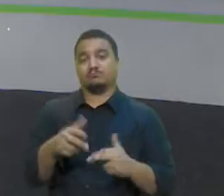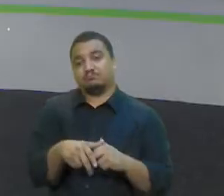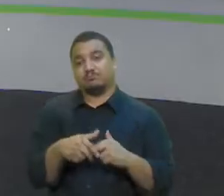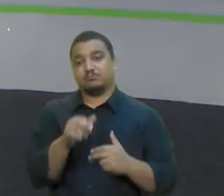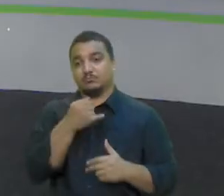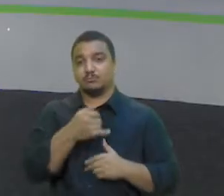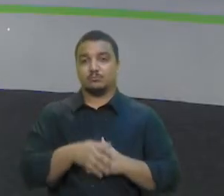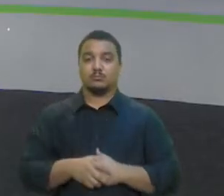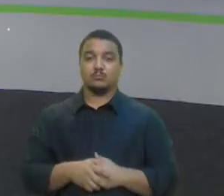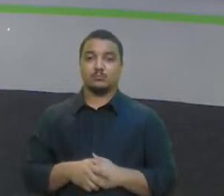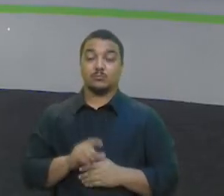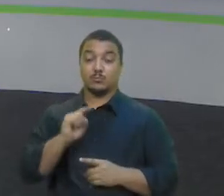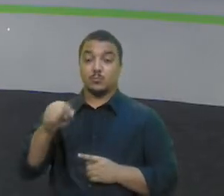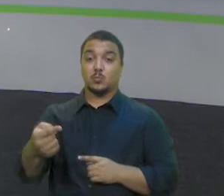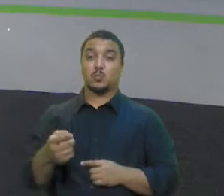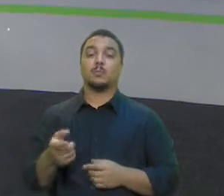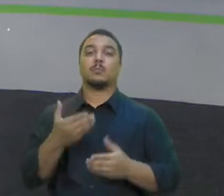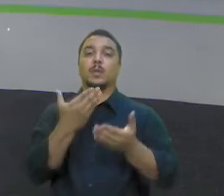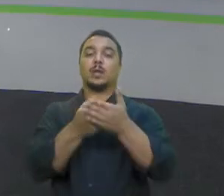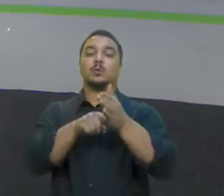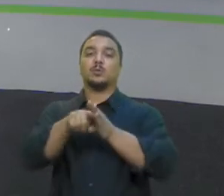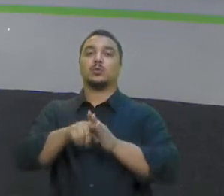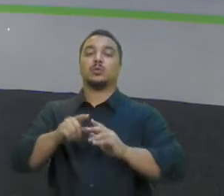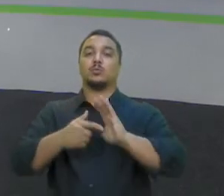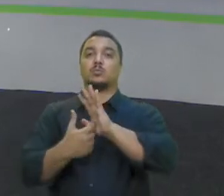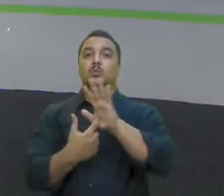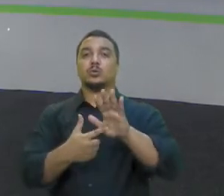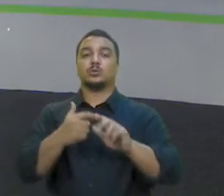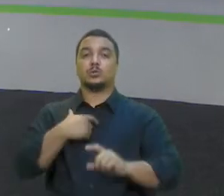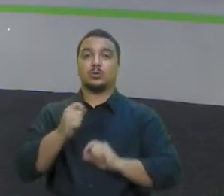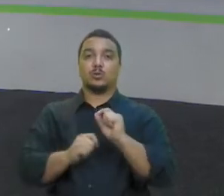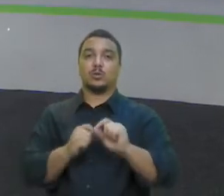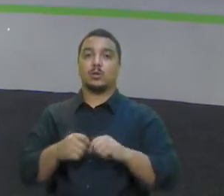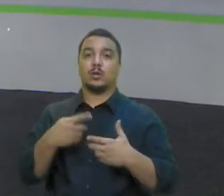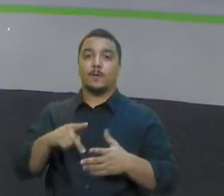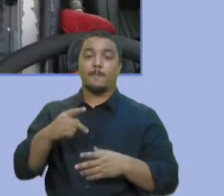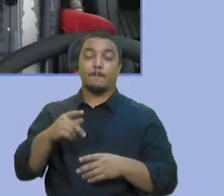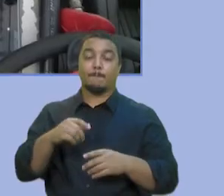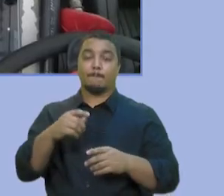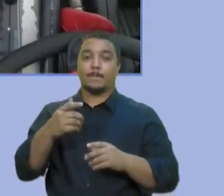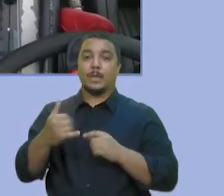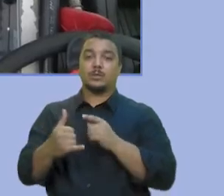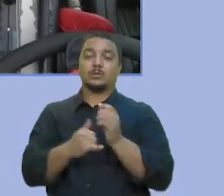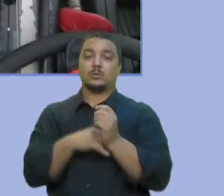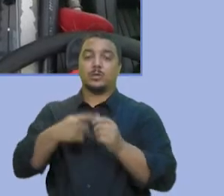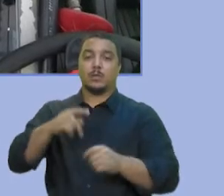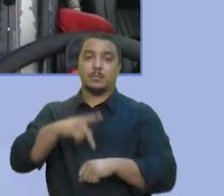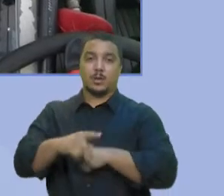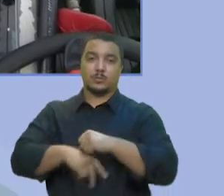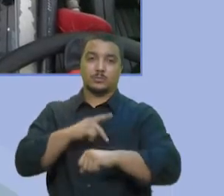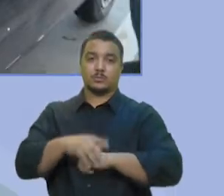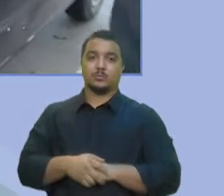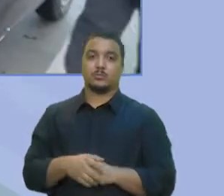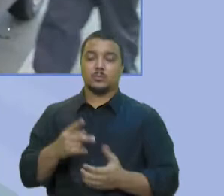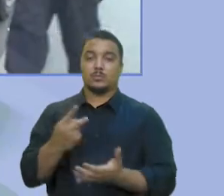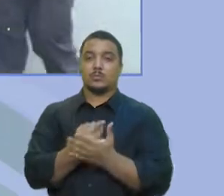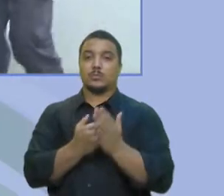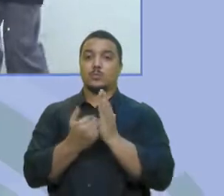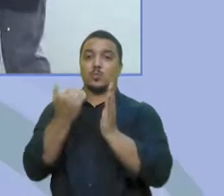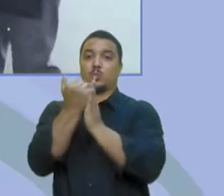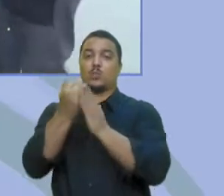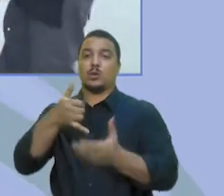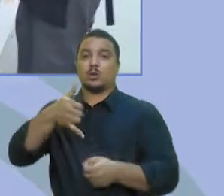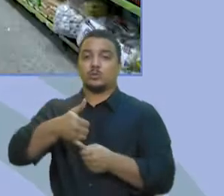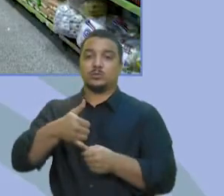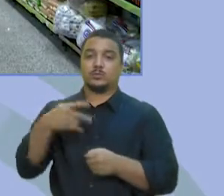A seguir, estudo mostra o custo dos acidentes de trânsito para o país. E veja o impacto da alta dos combustíveis